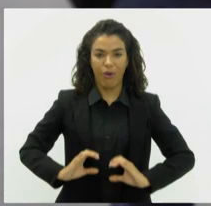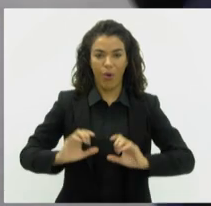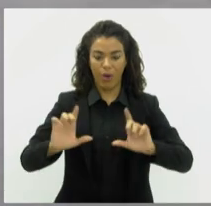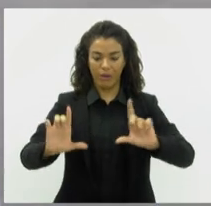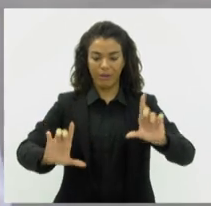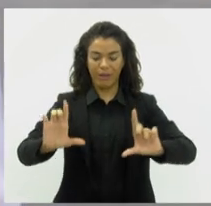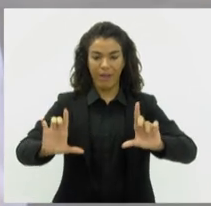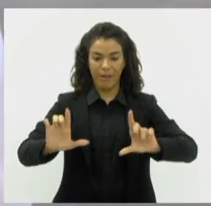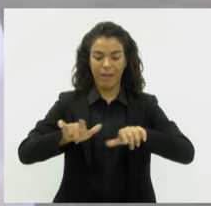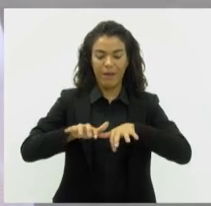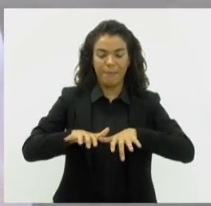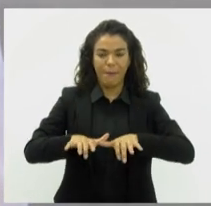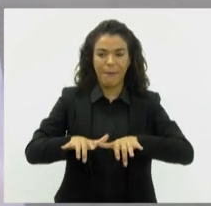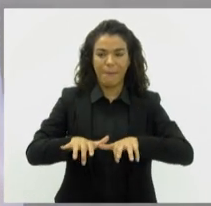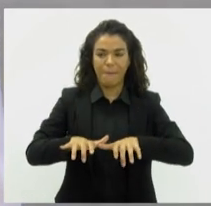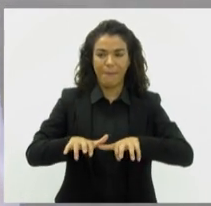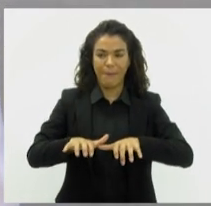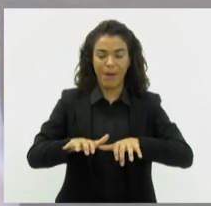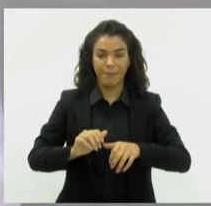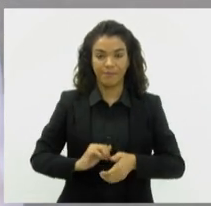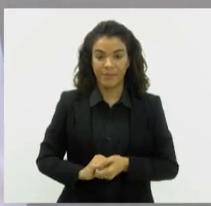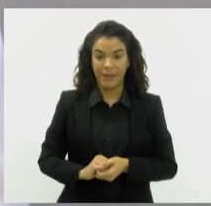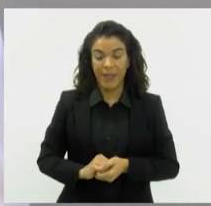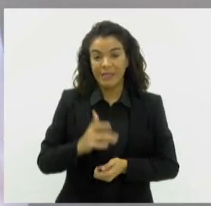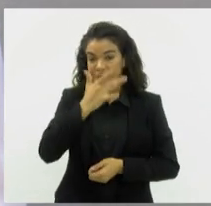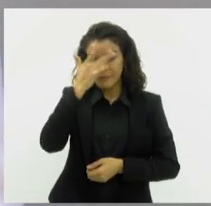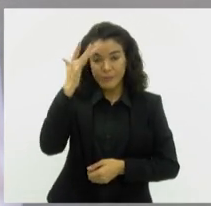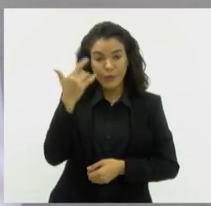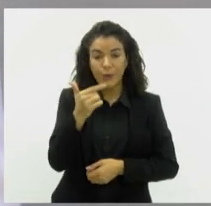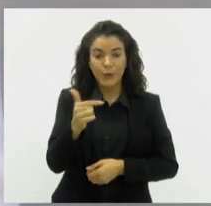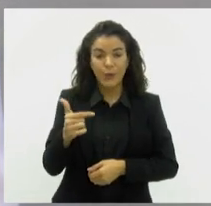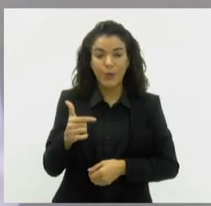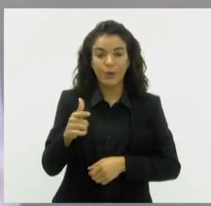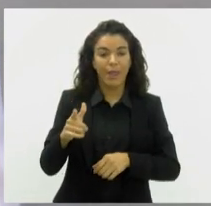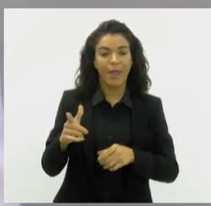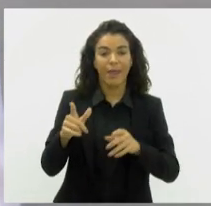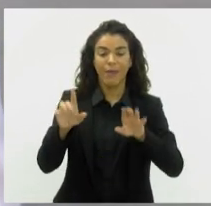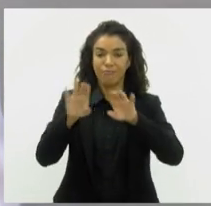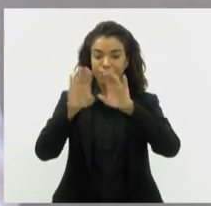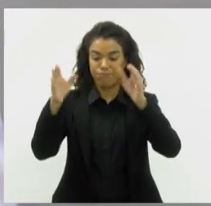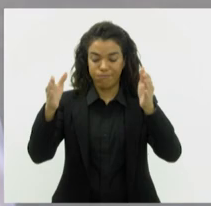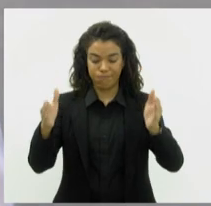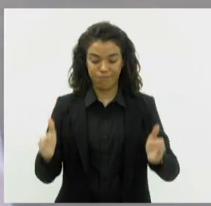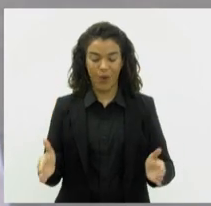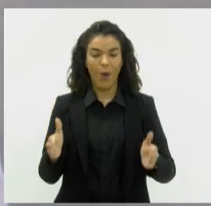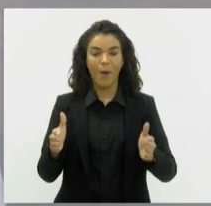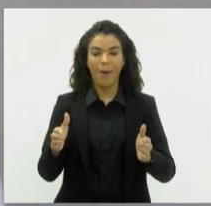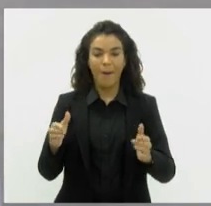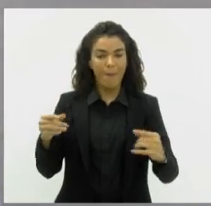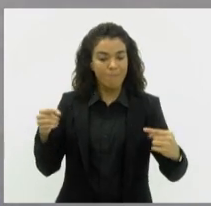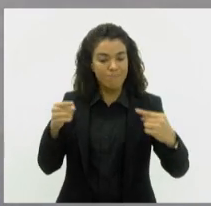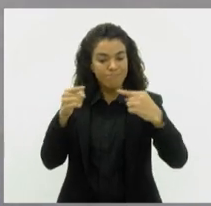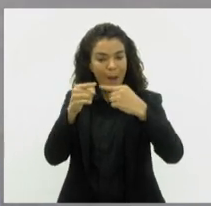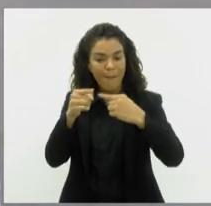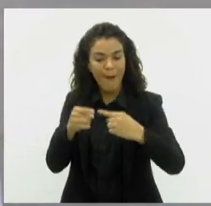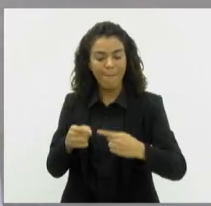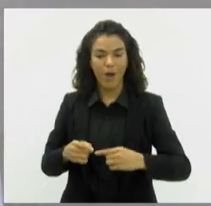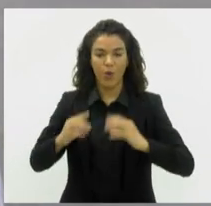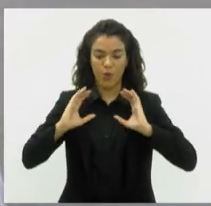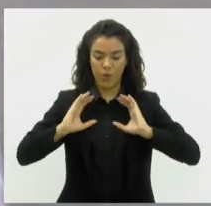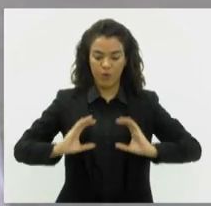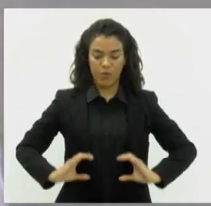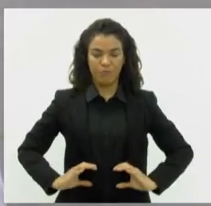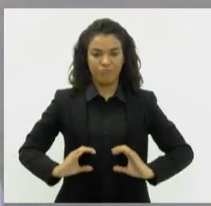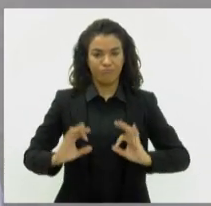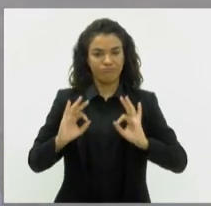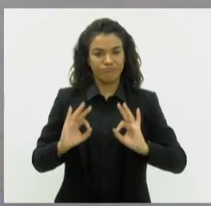de computadores? Então, geralmente as pessoas não têm um mobiliário adequado para estarem trabalhando com uma postura adequada.